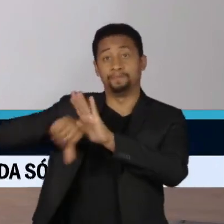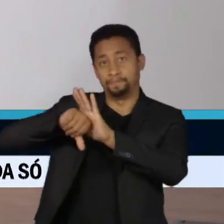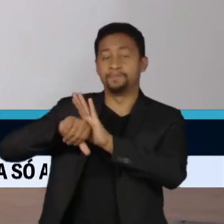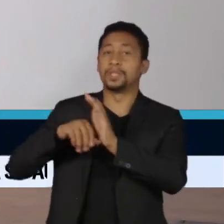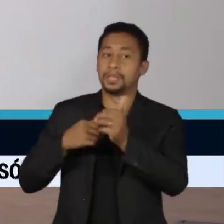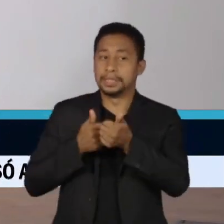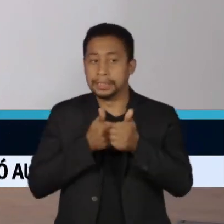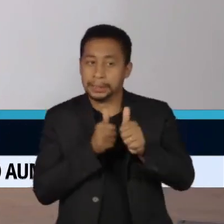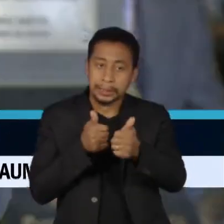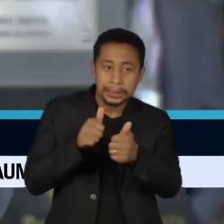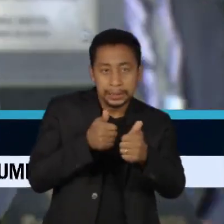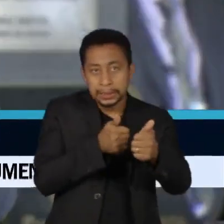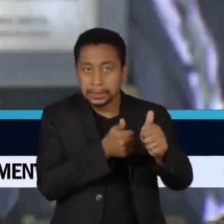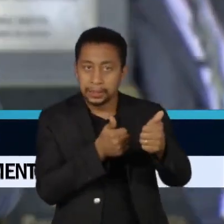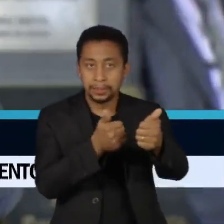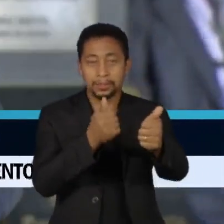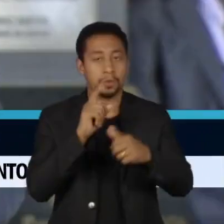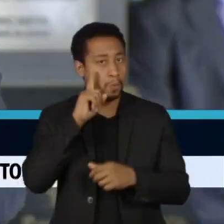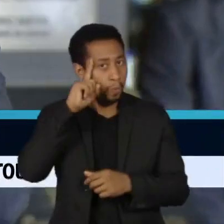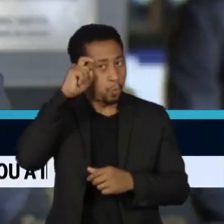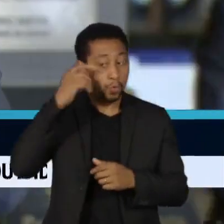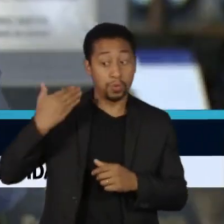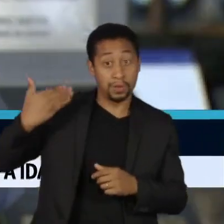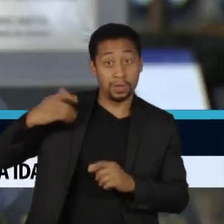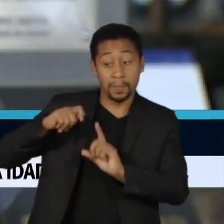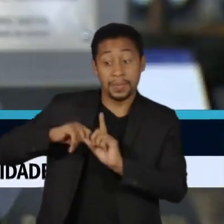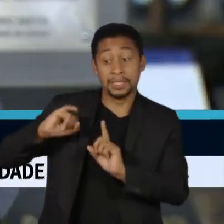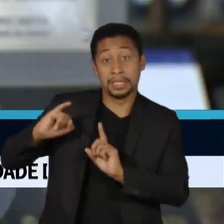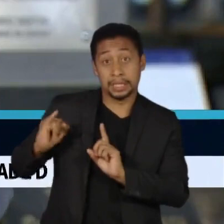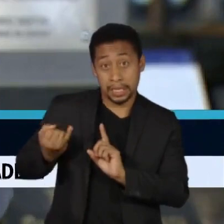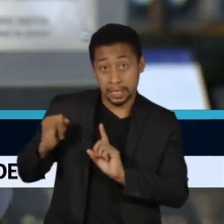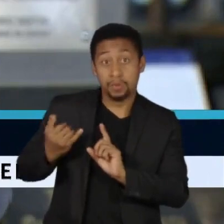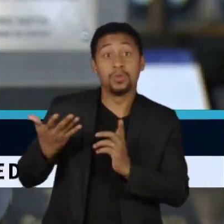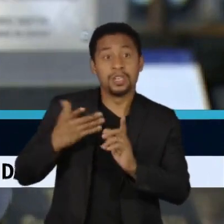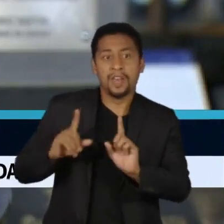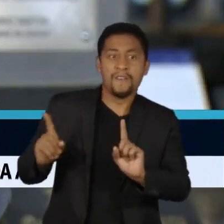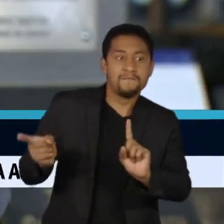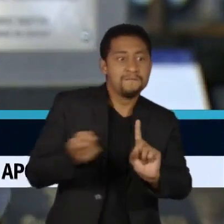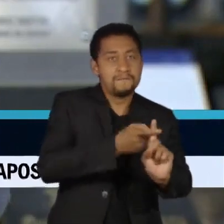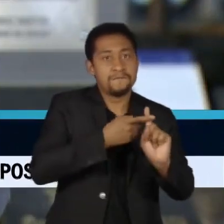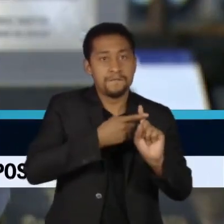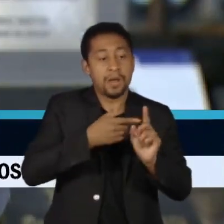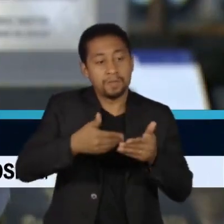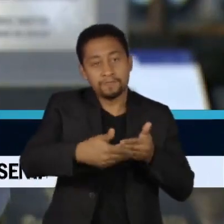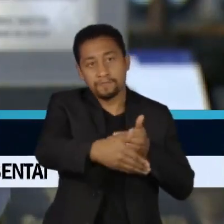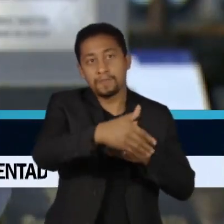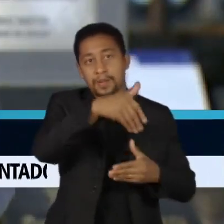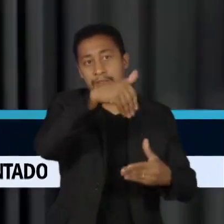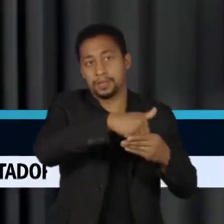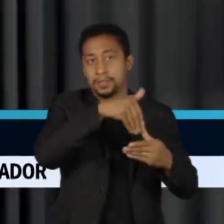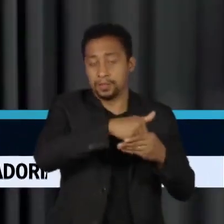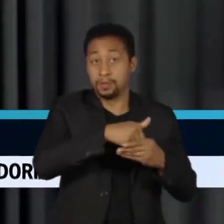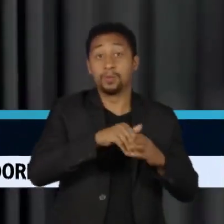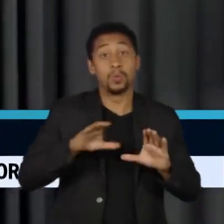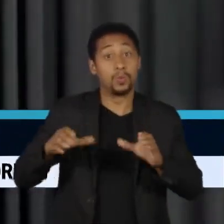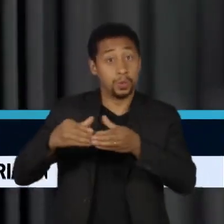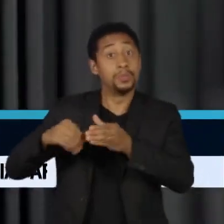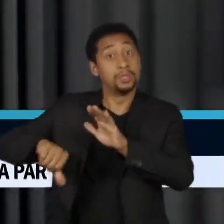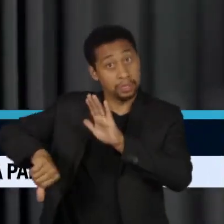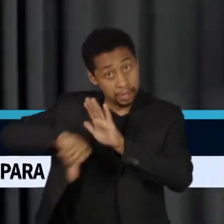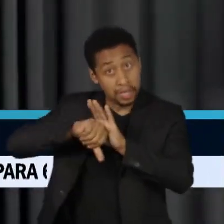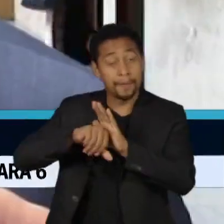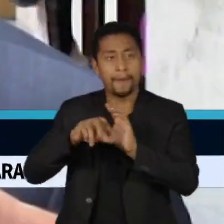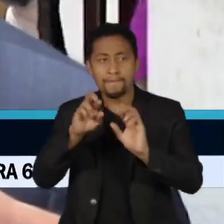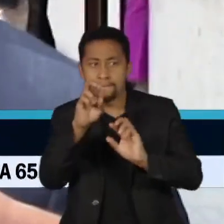Moro e da família dele desde janeiro, que pretendia praticar o crime durante as últimas eleições. Os bandidos chegaram a